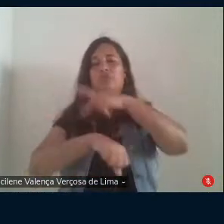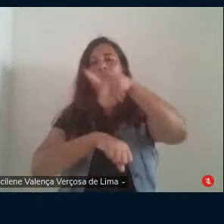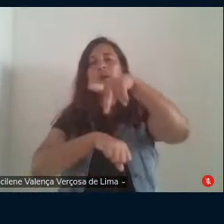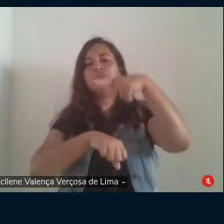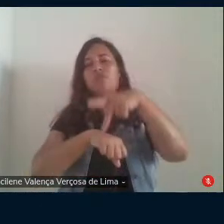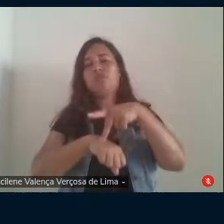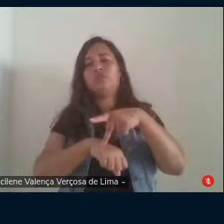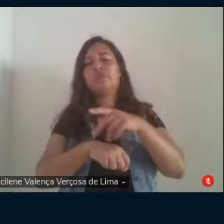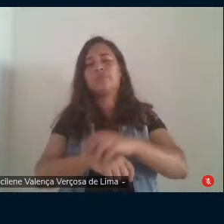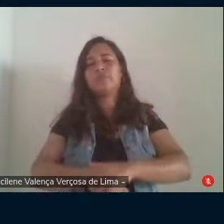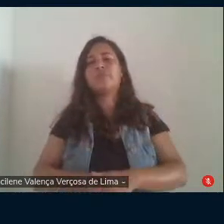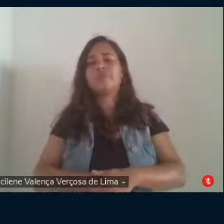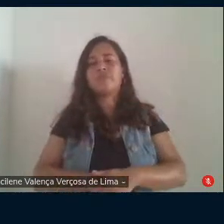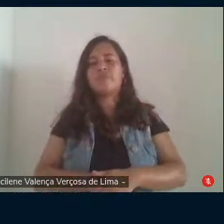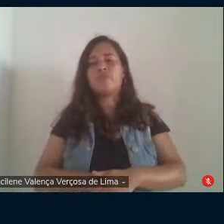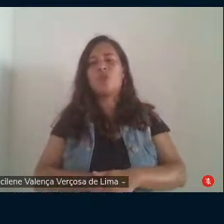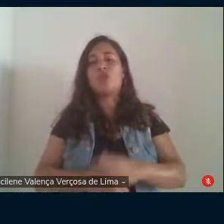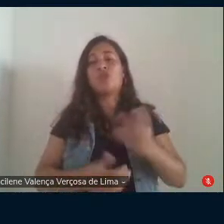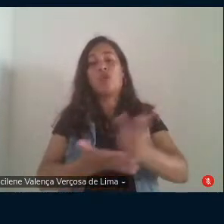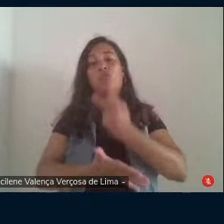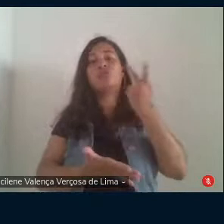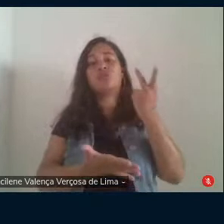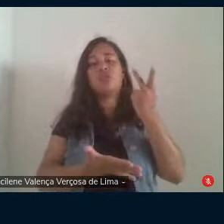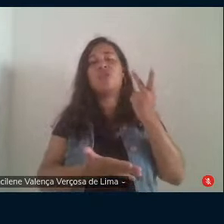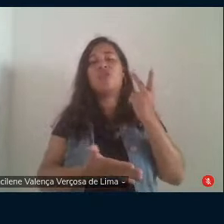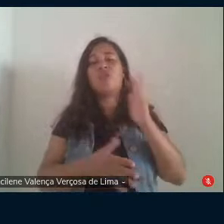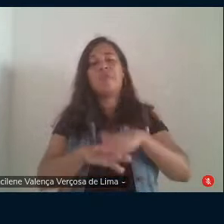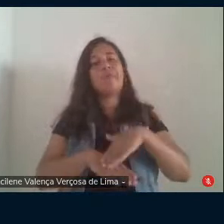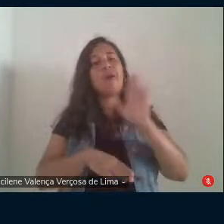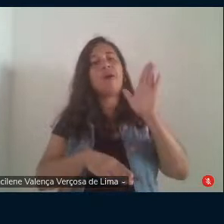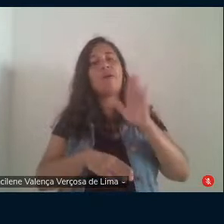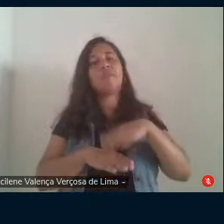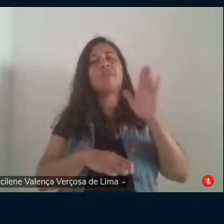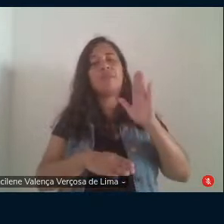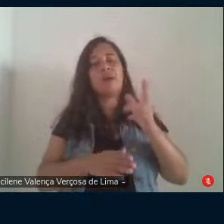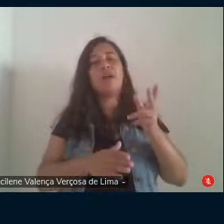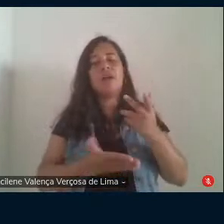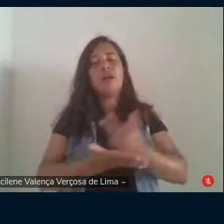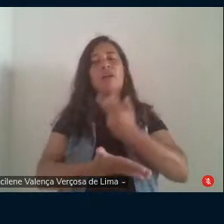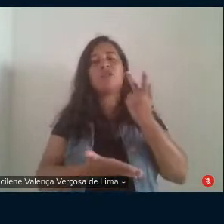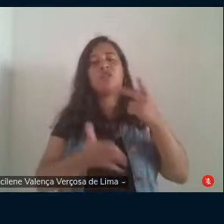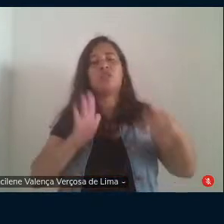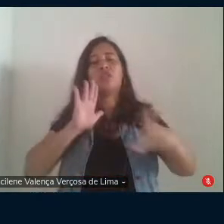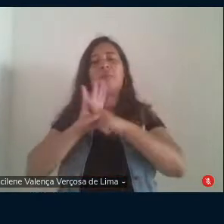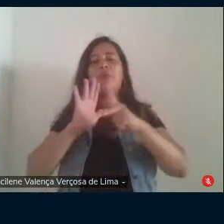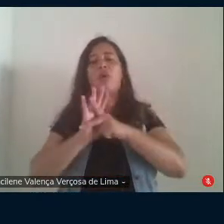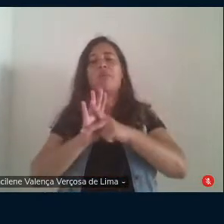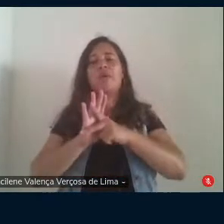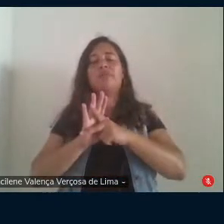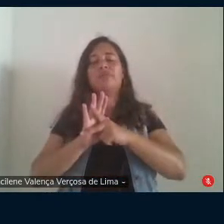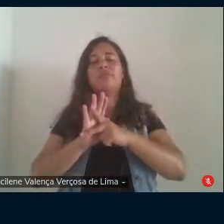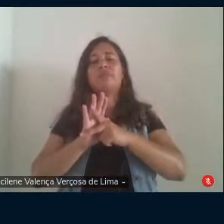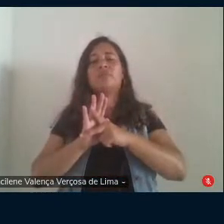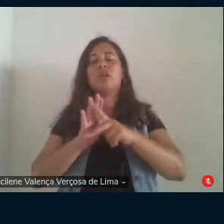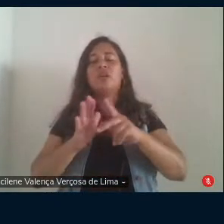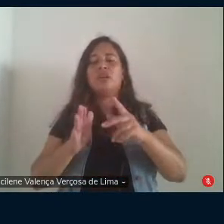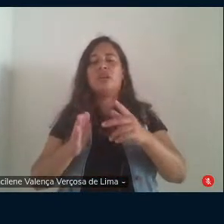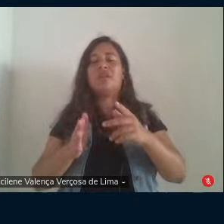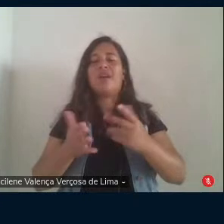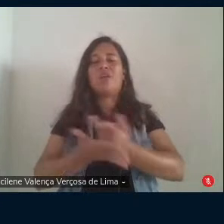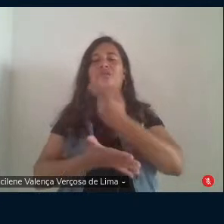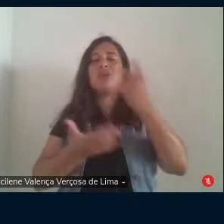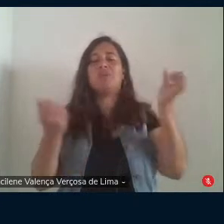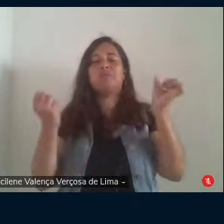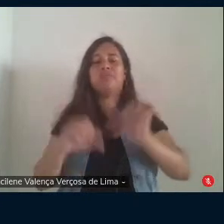Os equívocos muitos deles muitos deles decorrentes das próprias ações que geraram o caos se tornaram